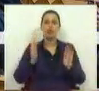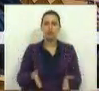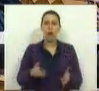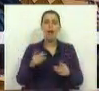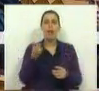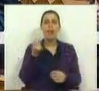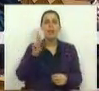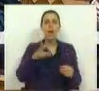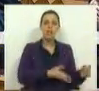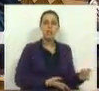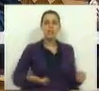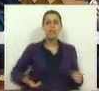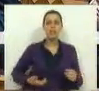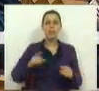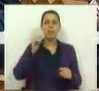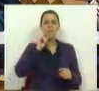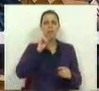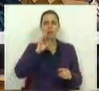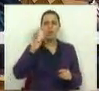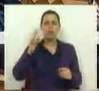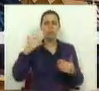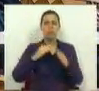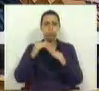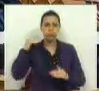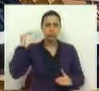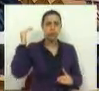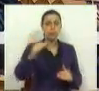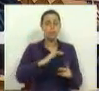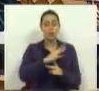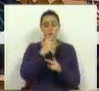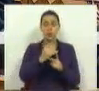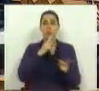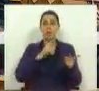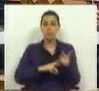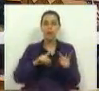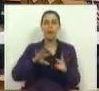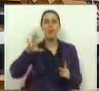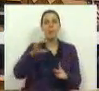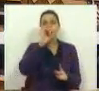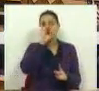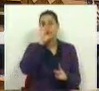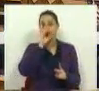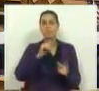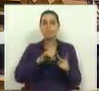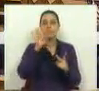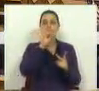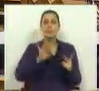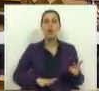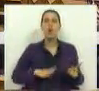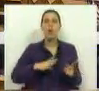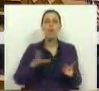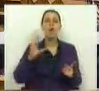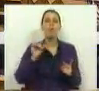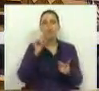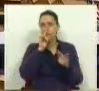a taxa de desemprego mais elevada de sempre. Segundo facto, o país conheceu o índice de confiança